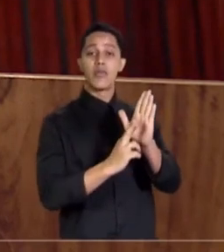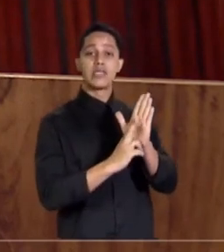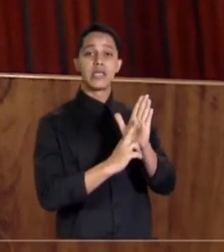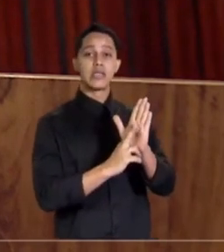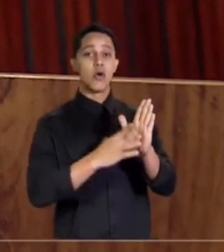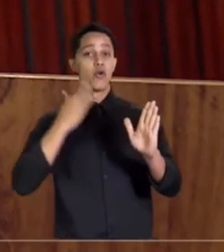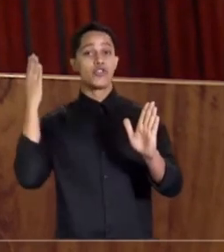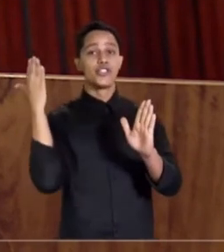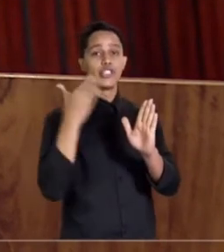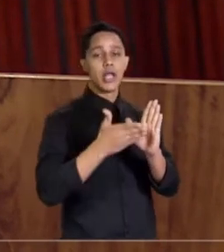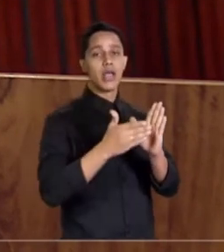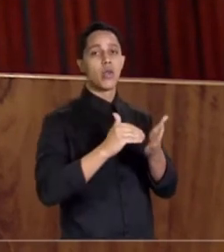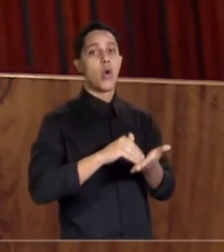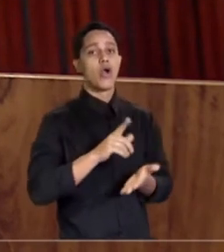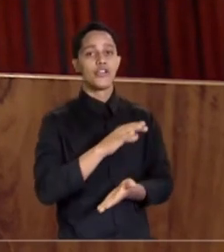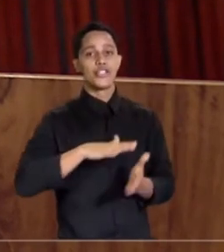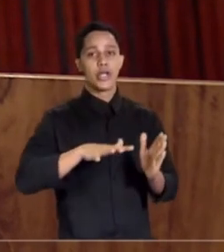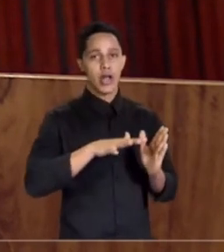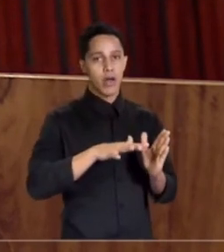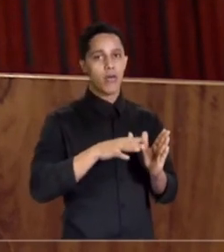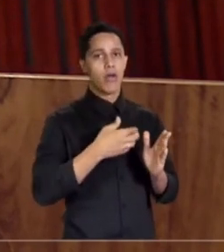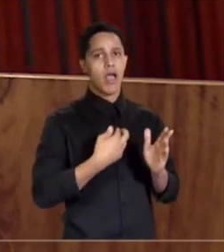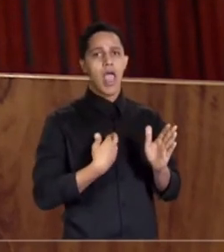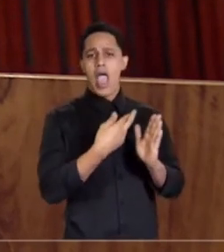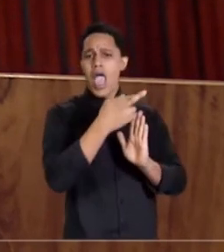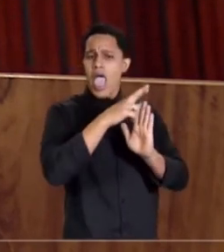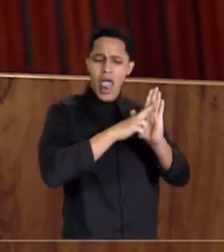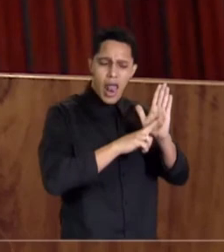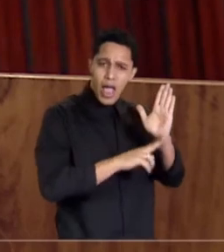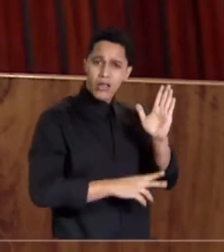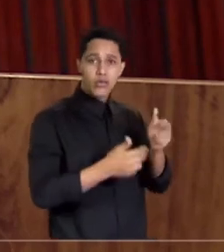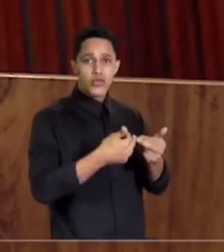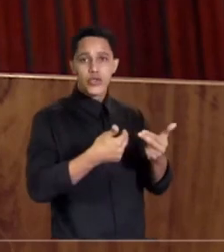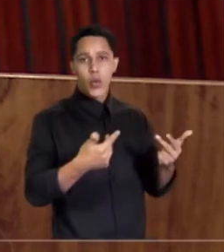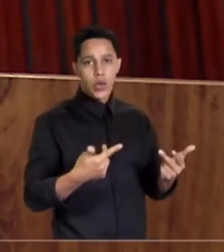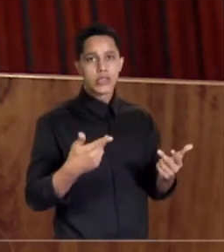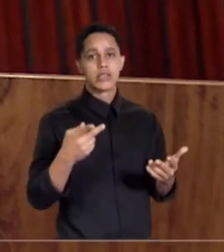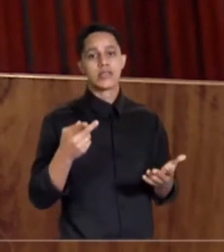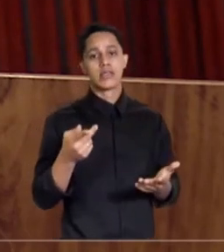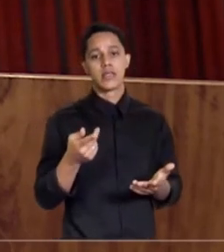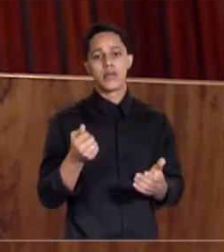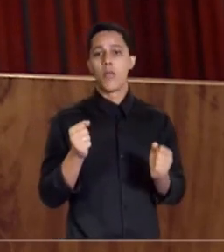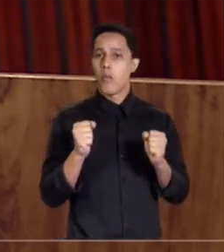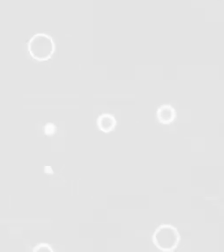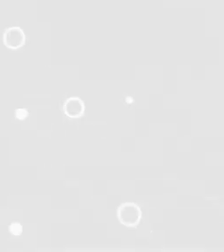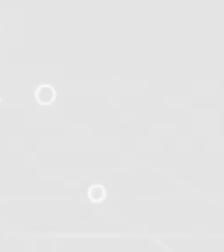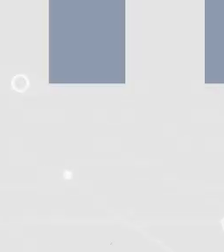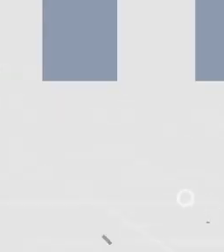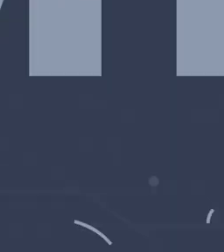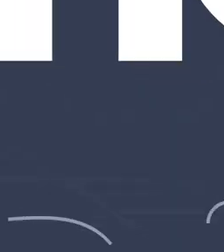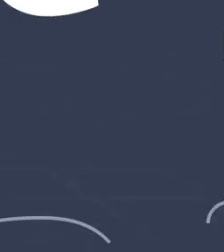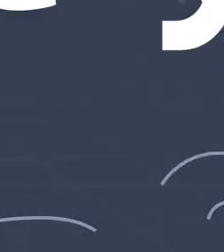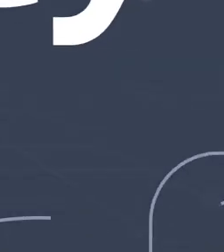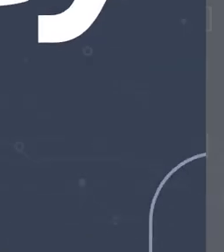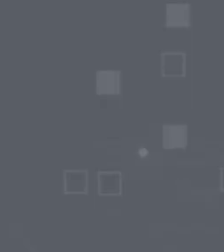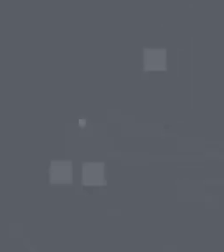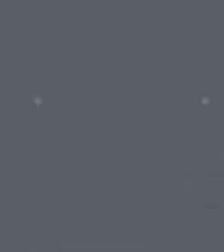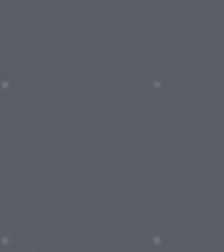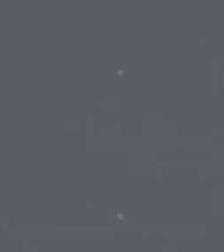diretamente ao corregidor geral relatos de fatos que podem ser considerados ilícitos.